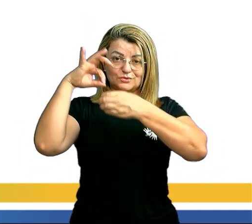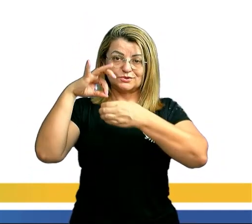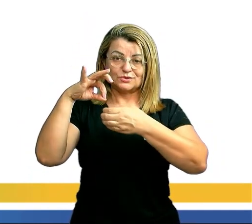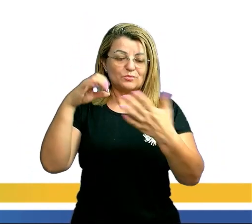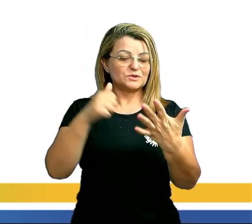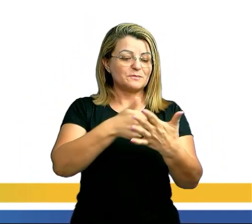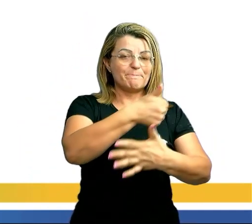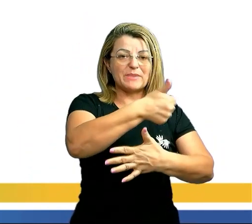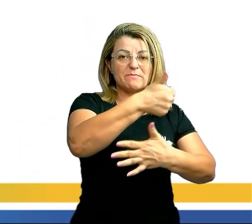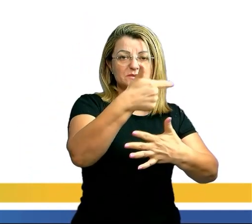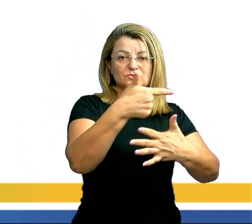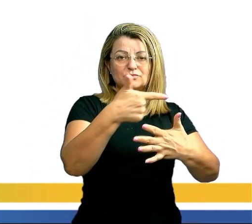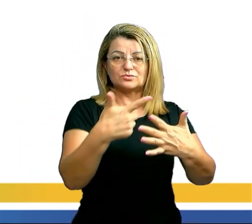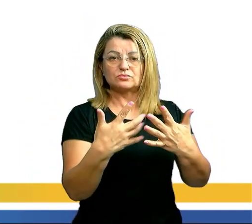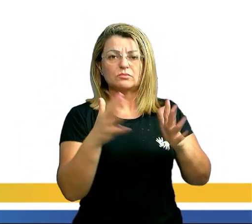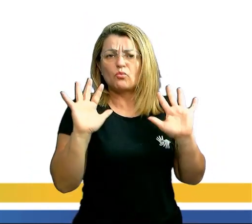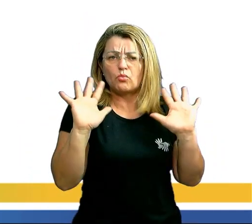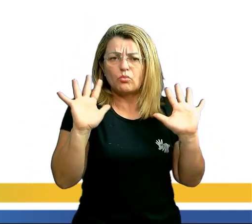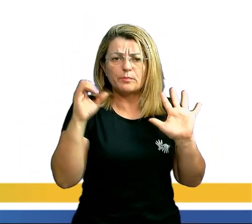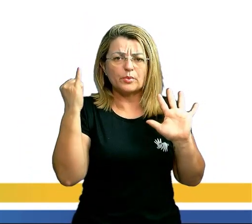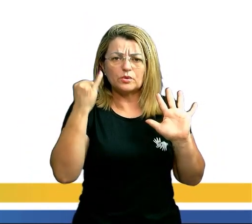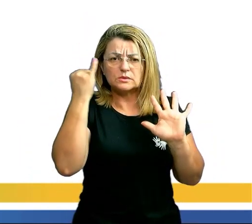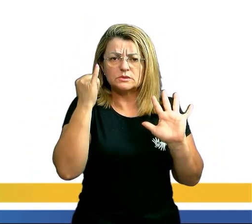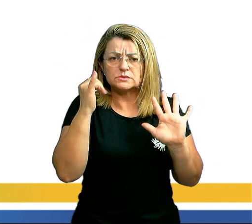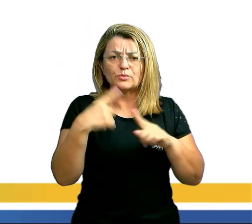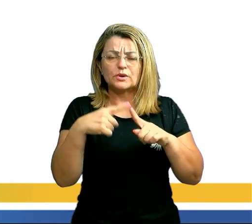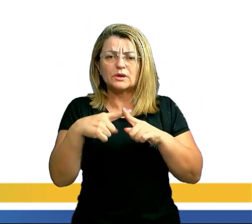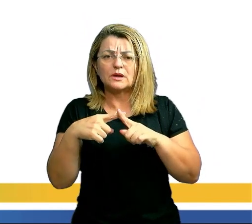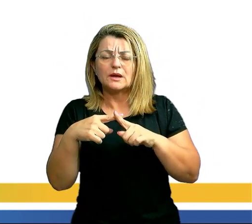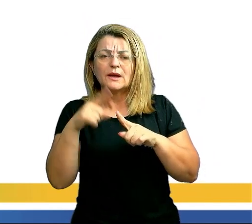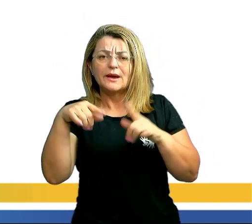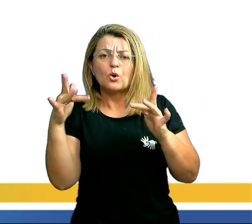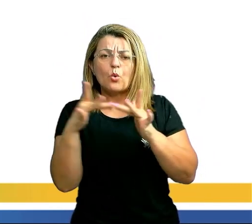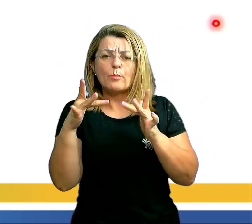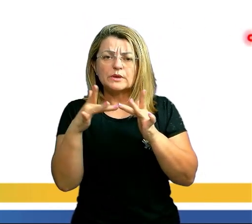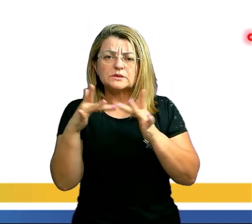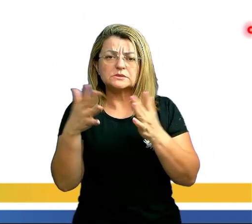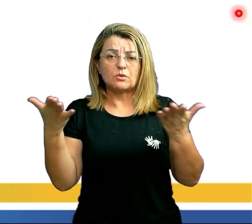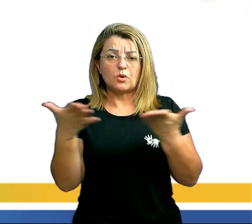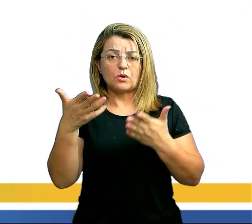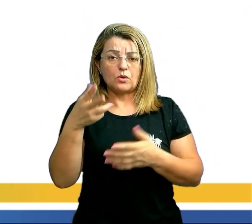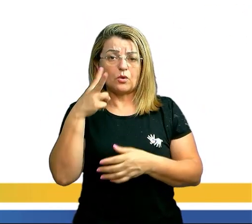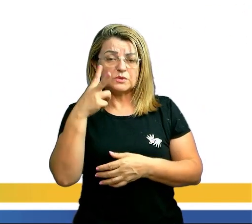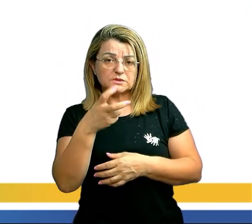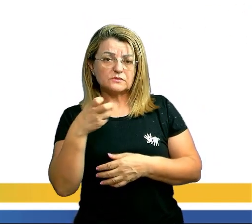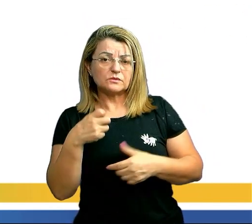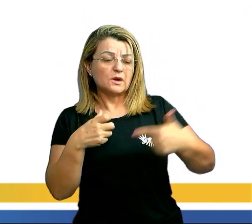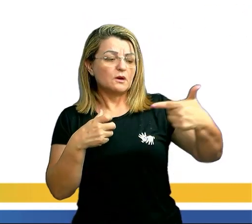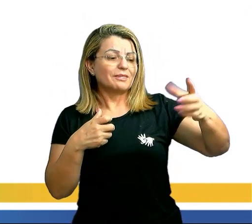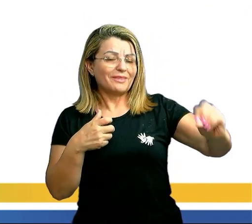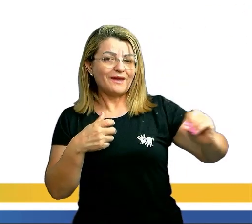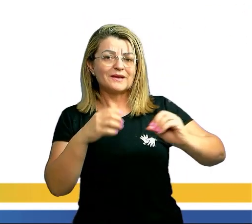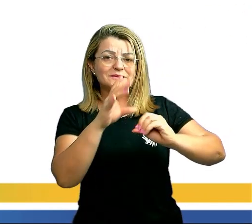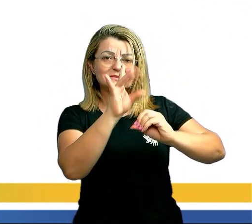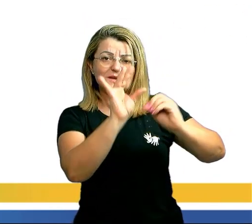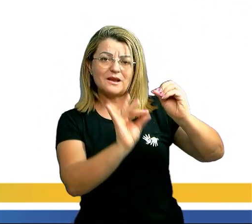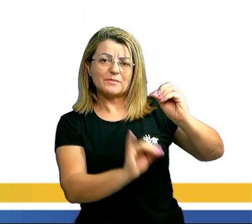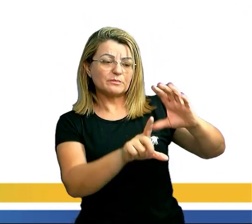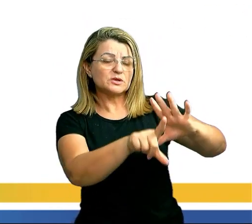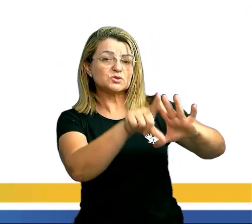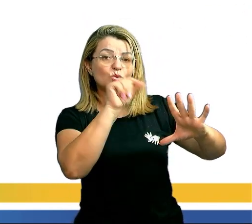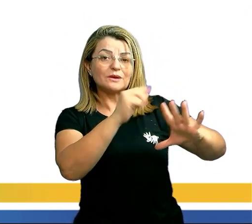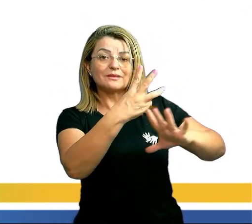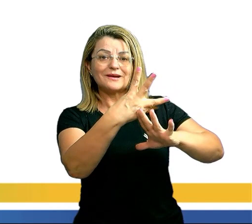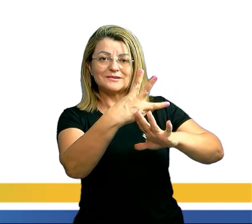não é importante. Logo, estamos tratando de combinação. Agora observa bem. Eu vou ter dez elementos para escolher três.